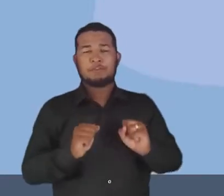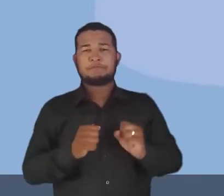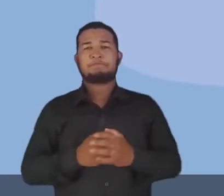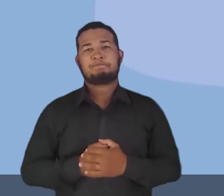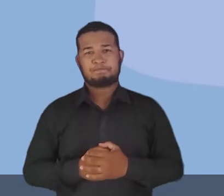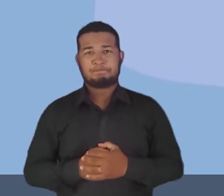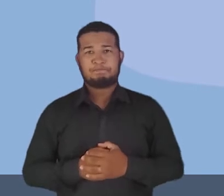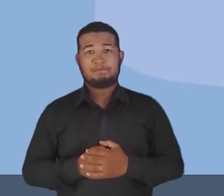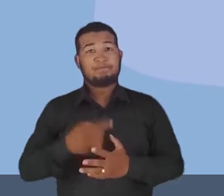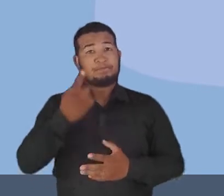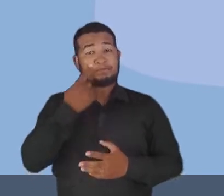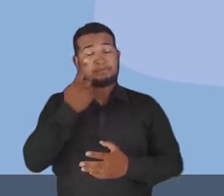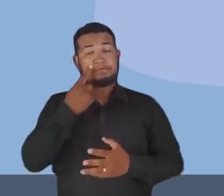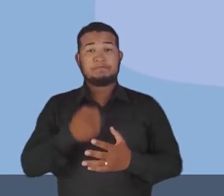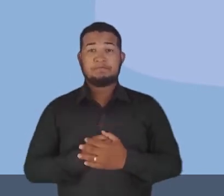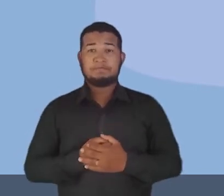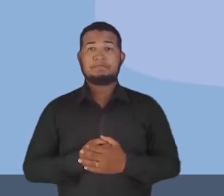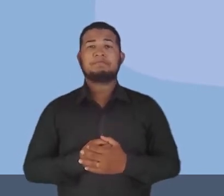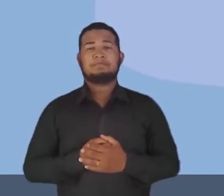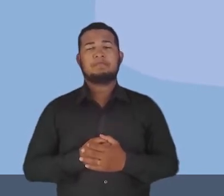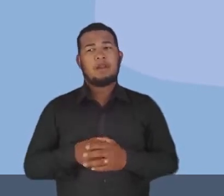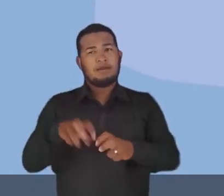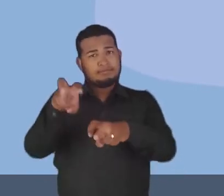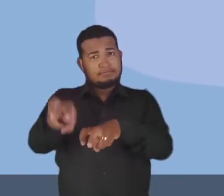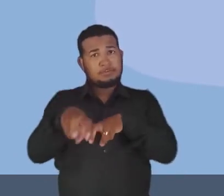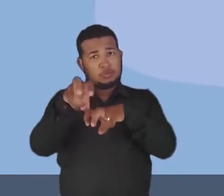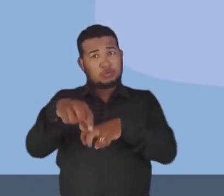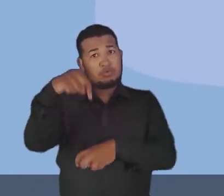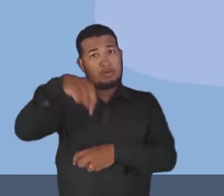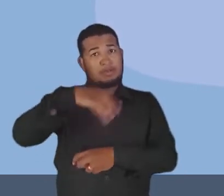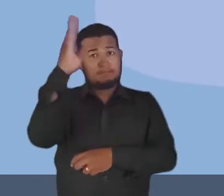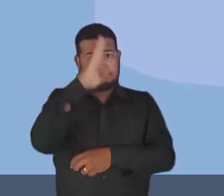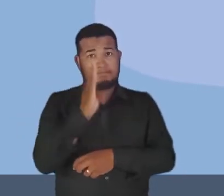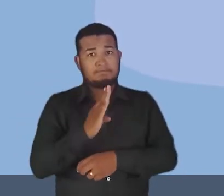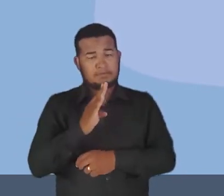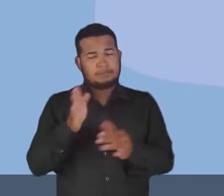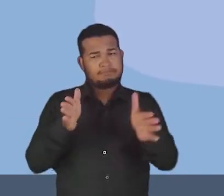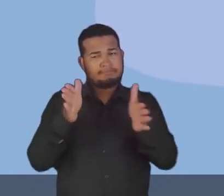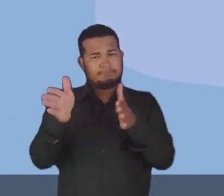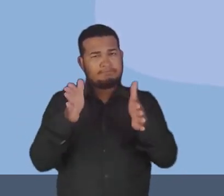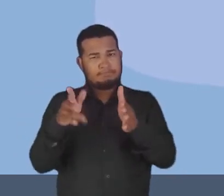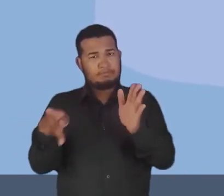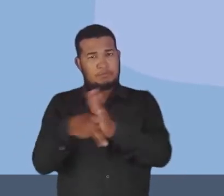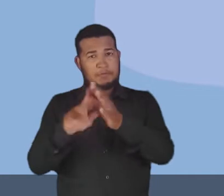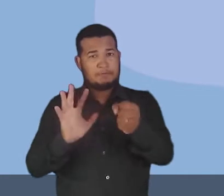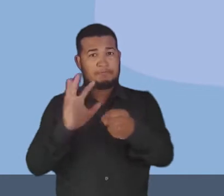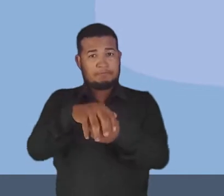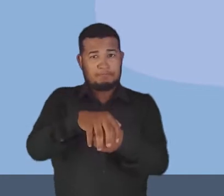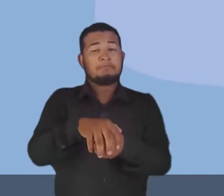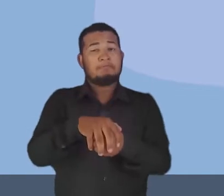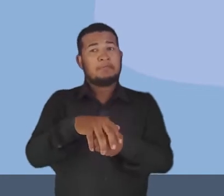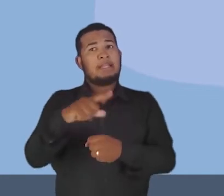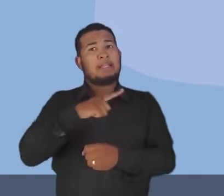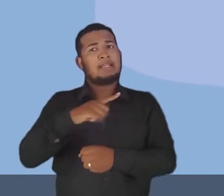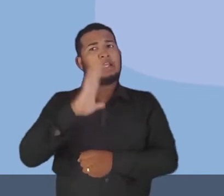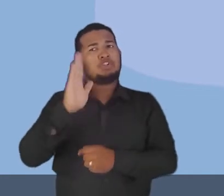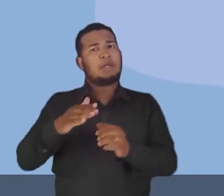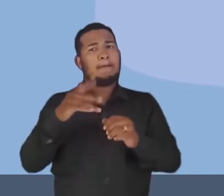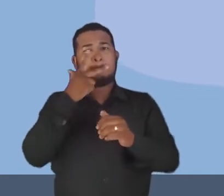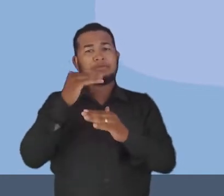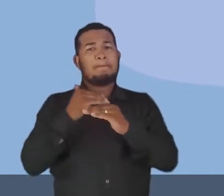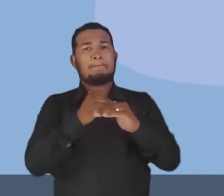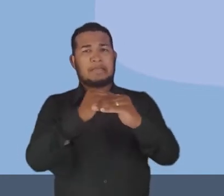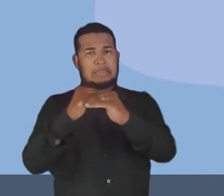slide. Então, veja bem. A agricultura brasileira, nesse período, ela vai seguir um certo